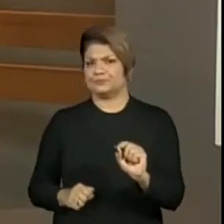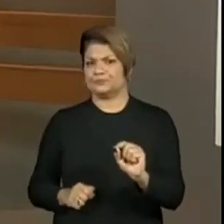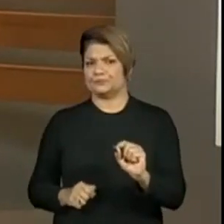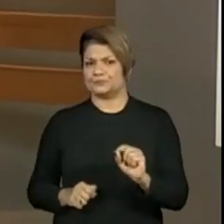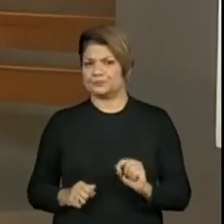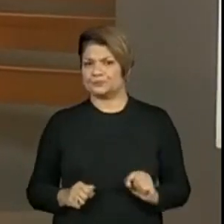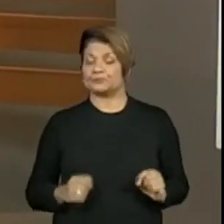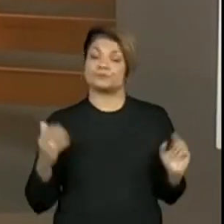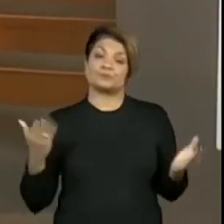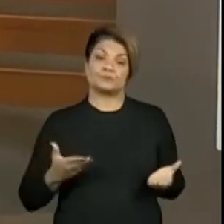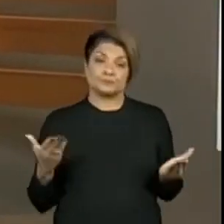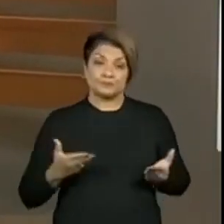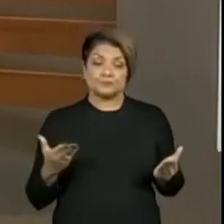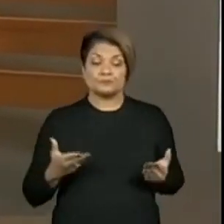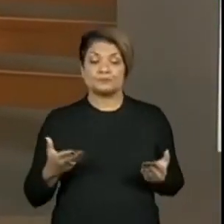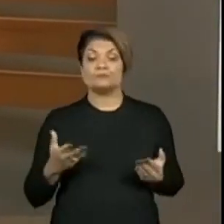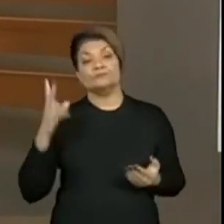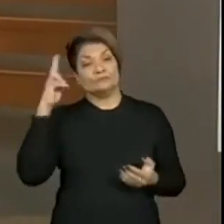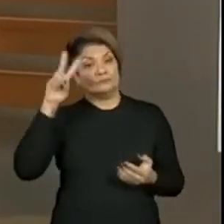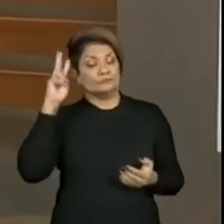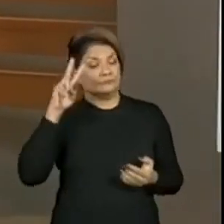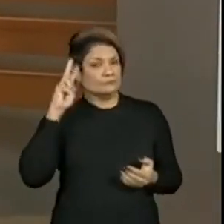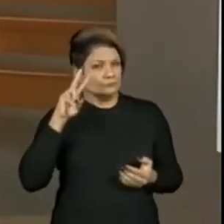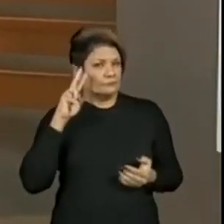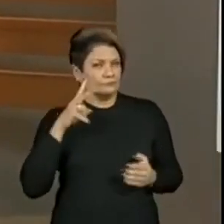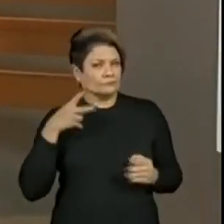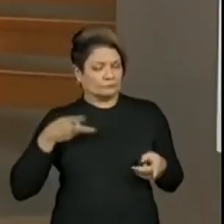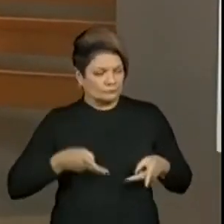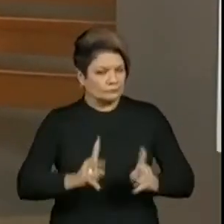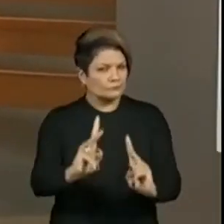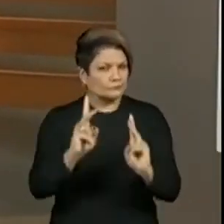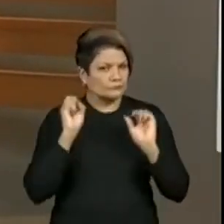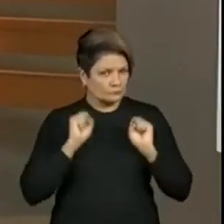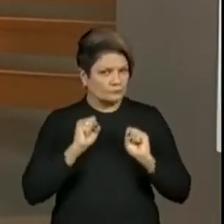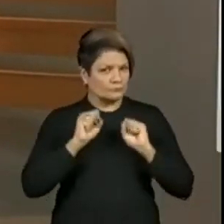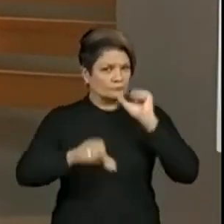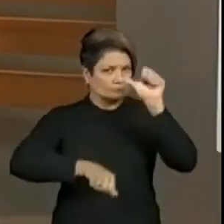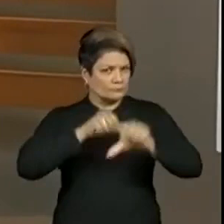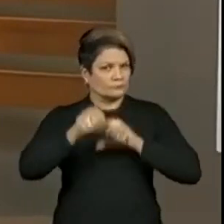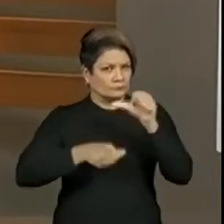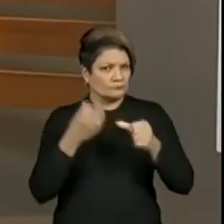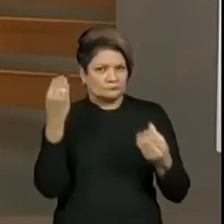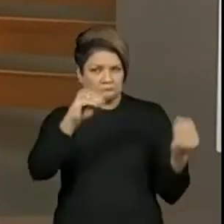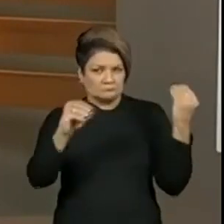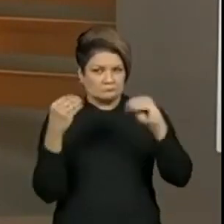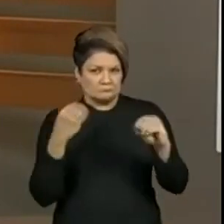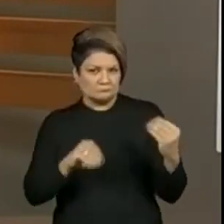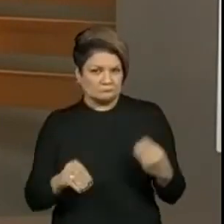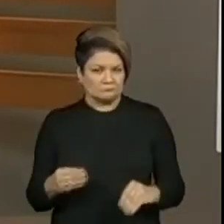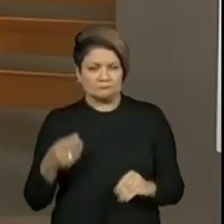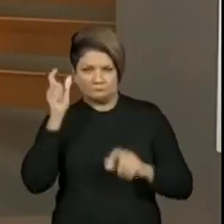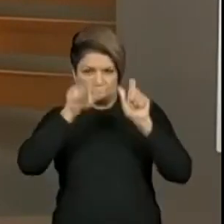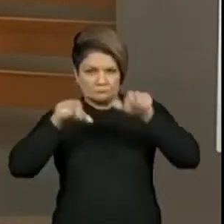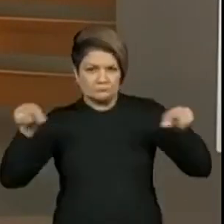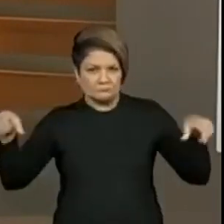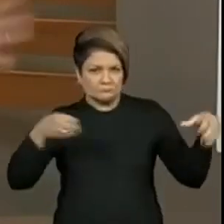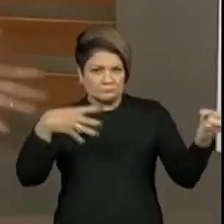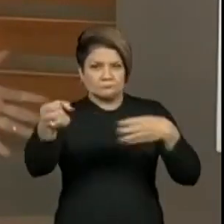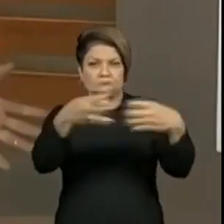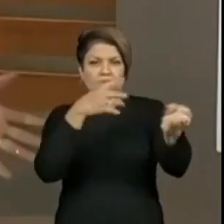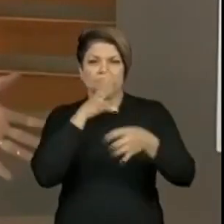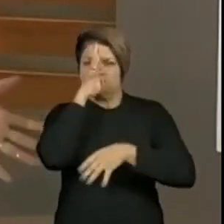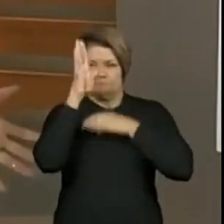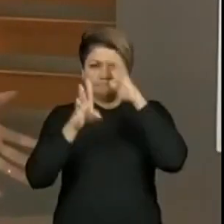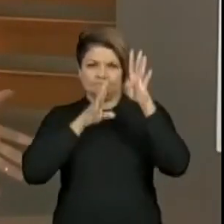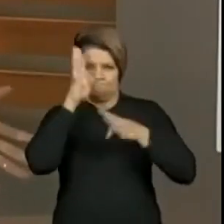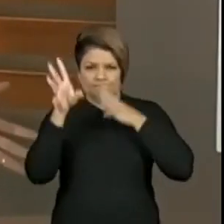Quando a gente vai continuar uma história, será que eu posso trocar? Será que eu posso colocar personagem? Será que eu posso sumir com um